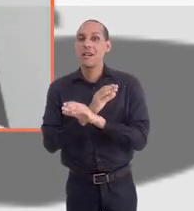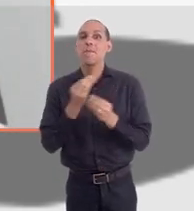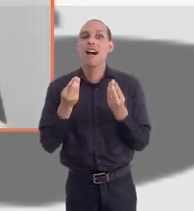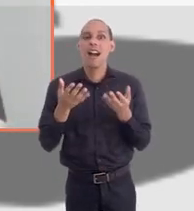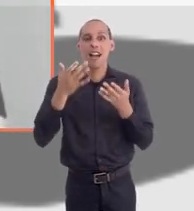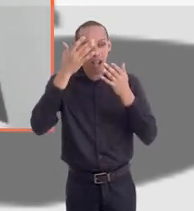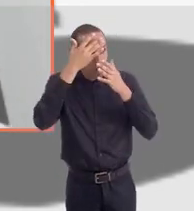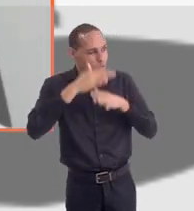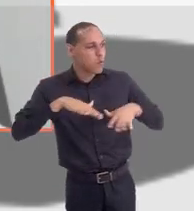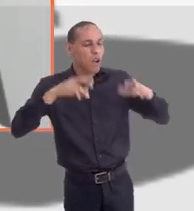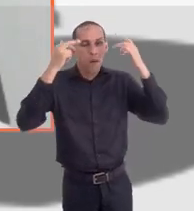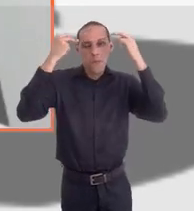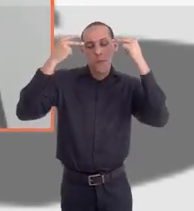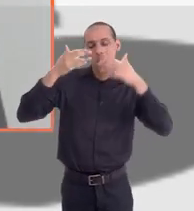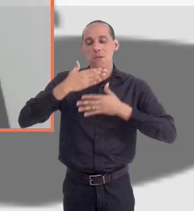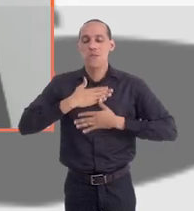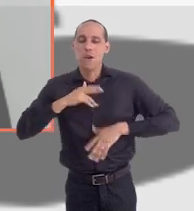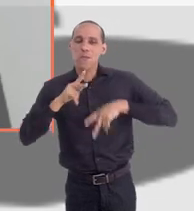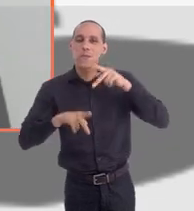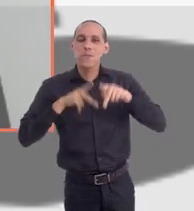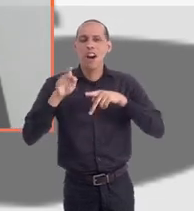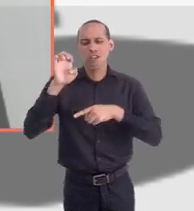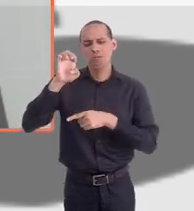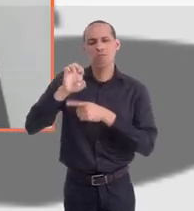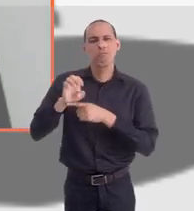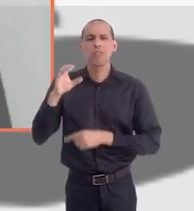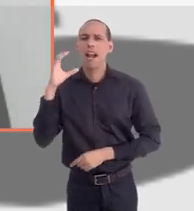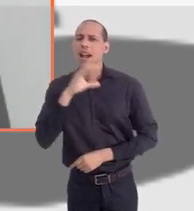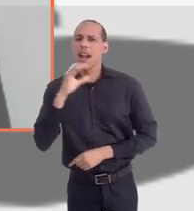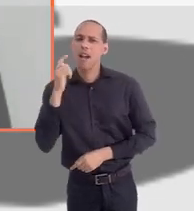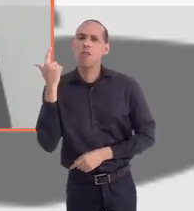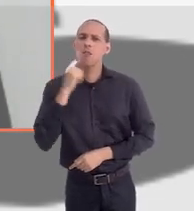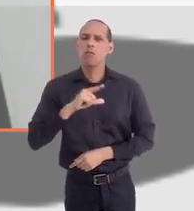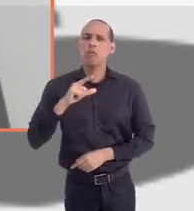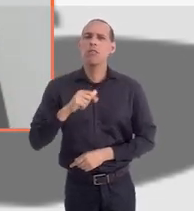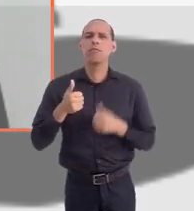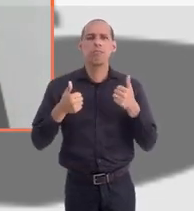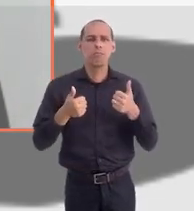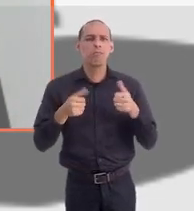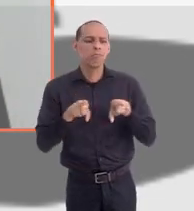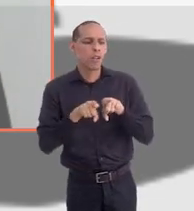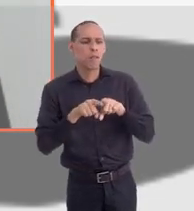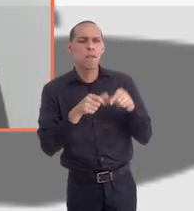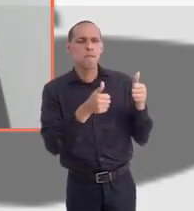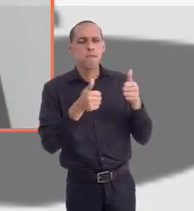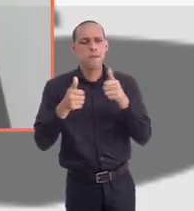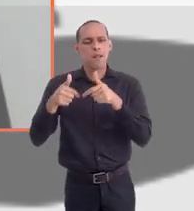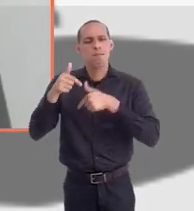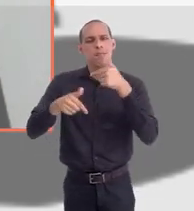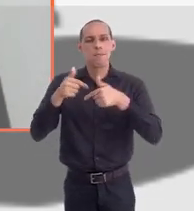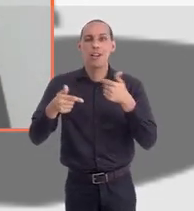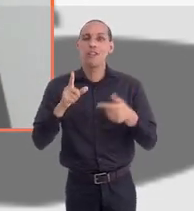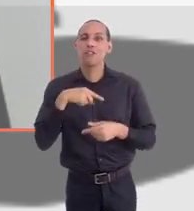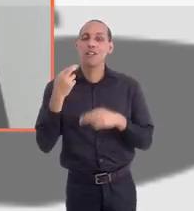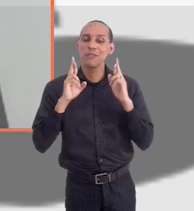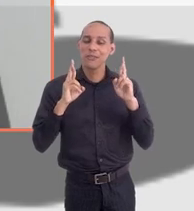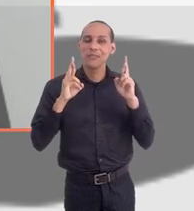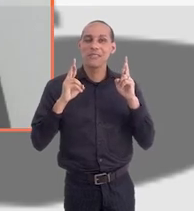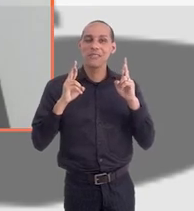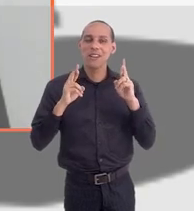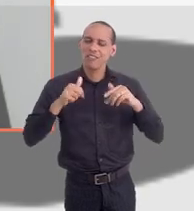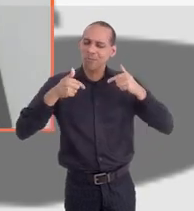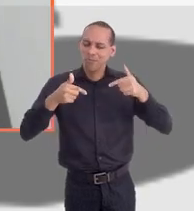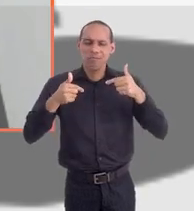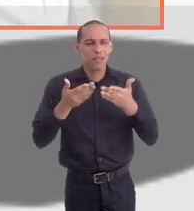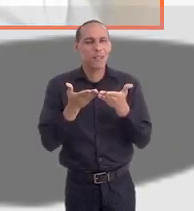tranquilidade da população, o próprio Estado ter uma agilidade e a eficiência na sua atuação. Então a gente está torcendo com vocês. Desejo